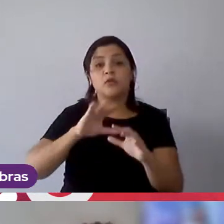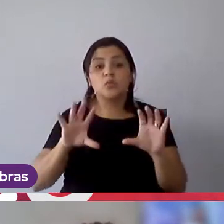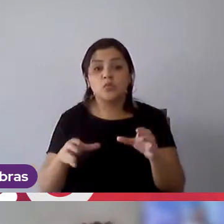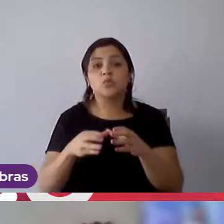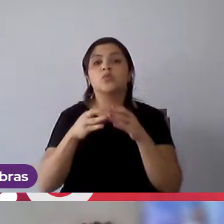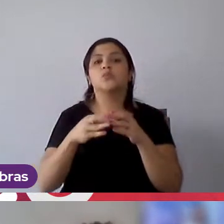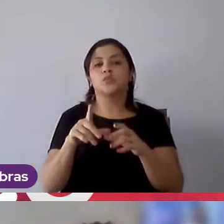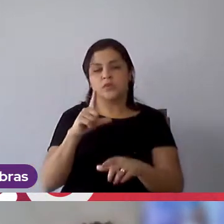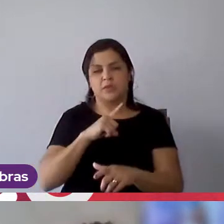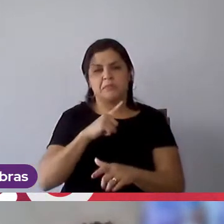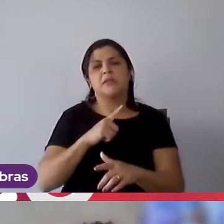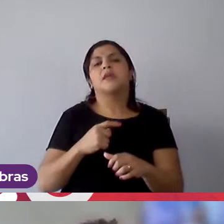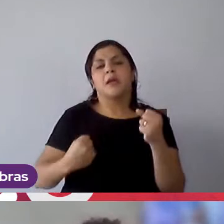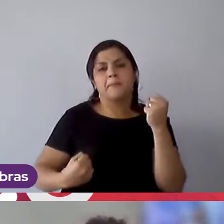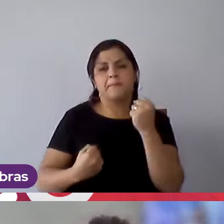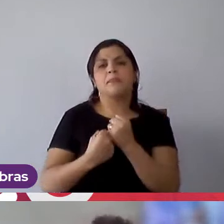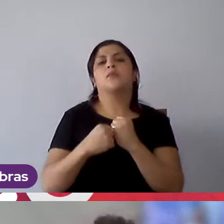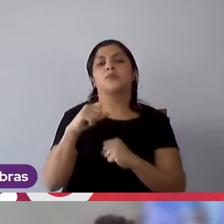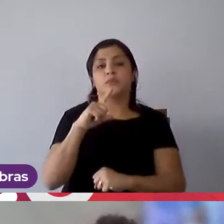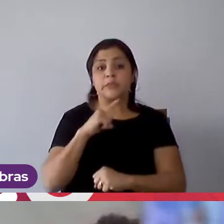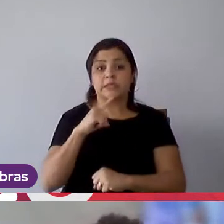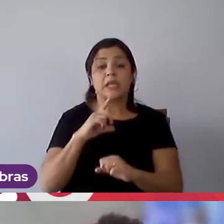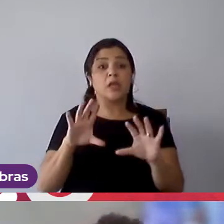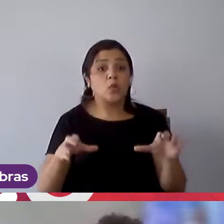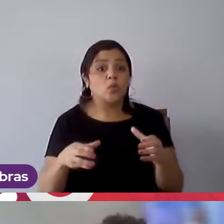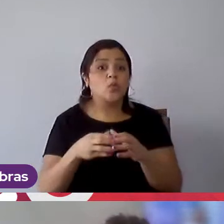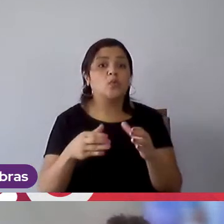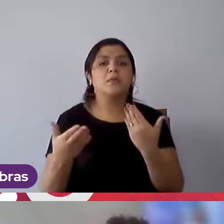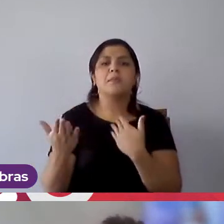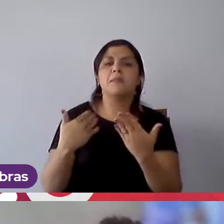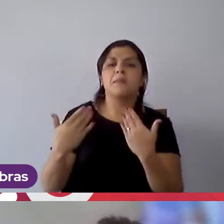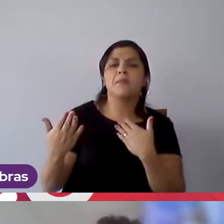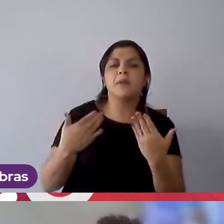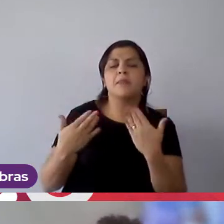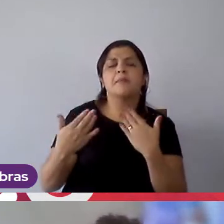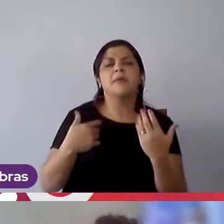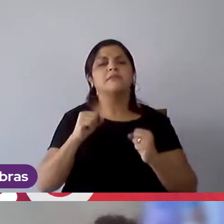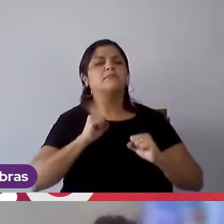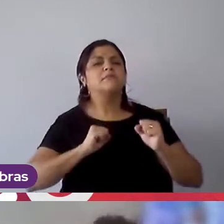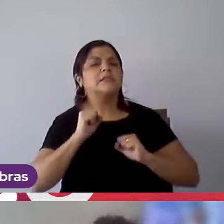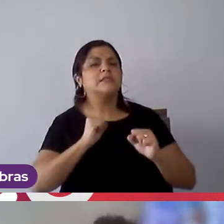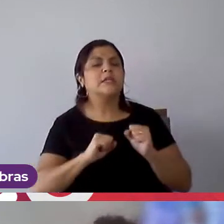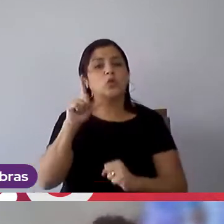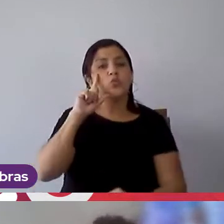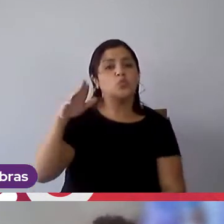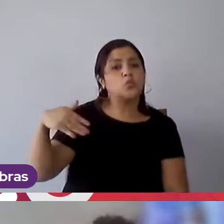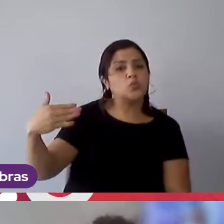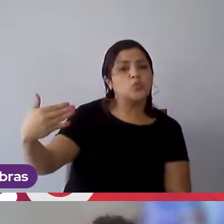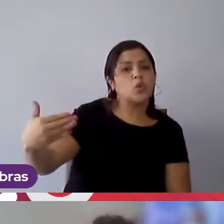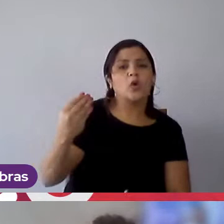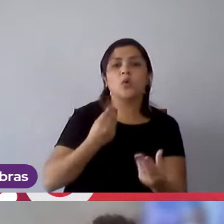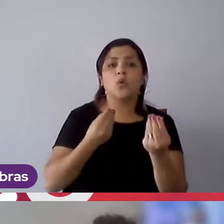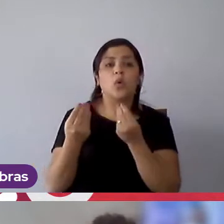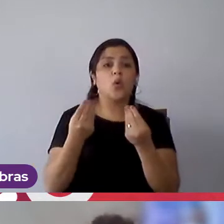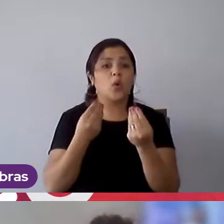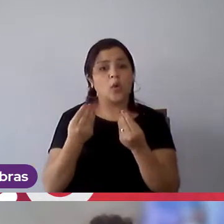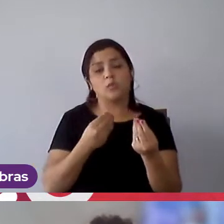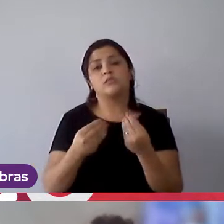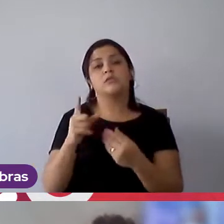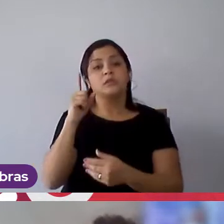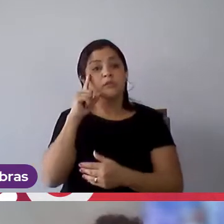apoio, nós temos grupos para conversar, para falar sobre nossos anseios, sobre o nosso dia a dia,